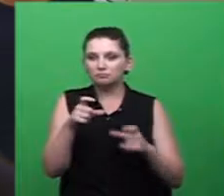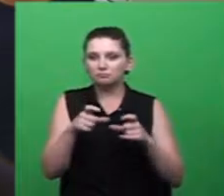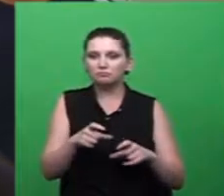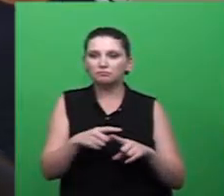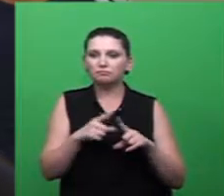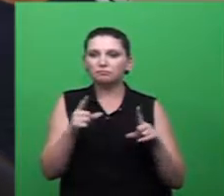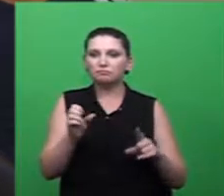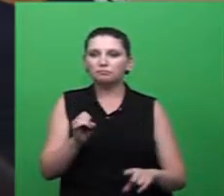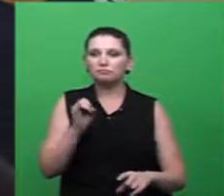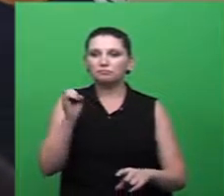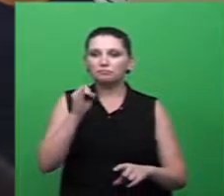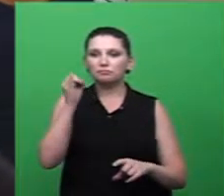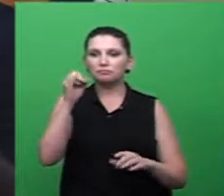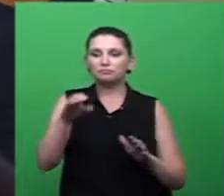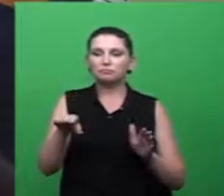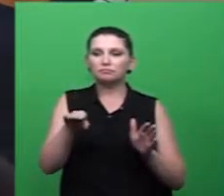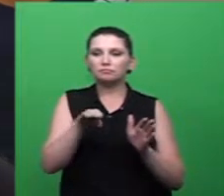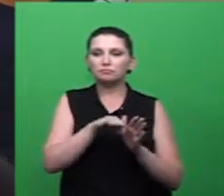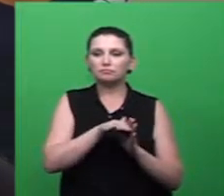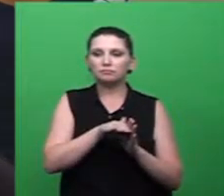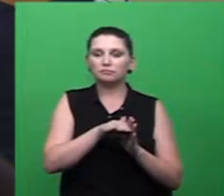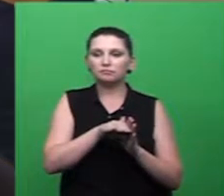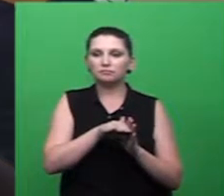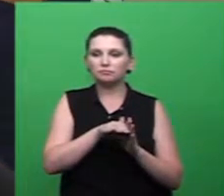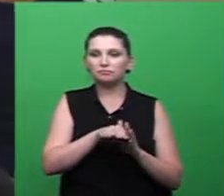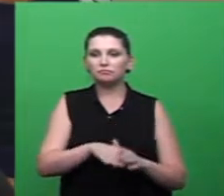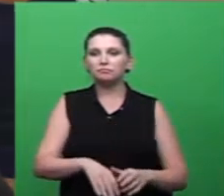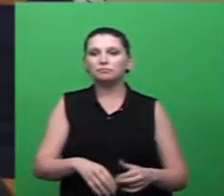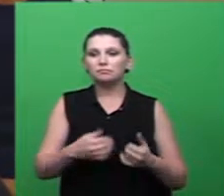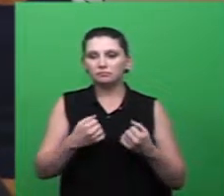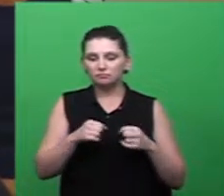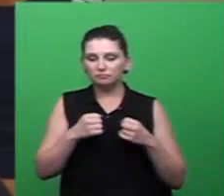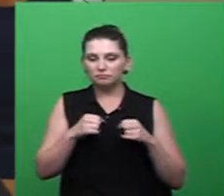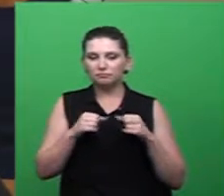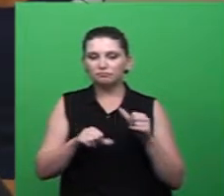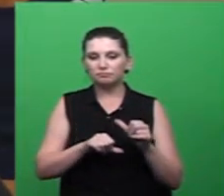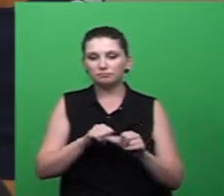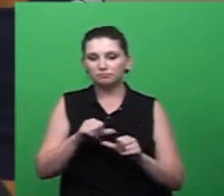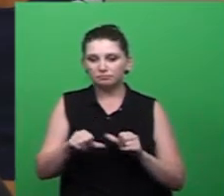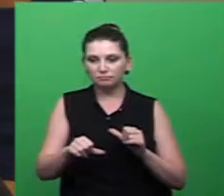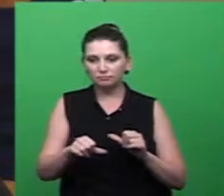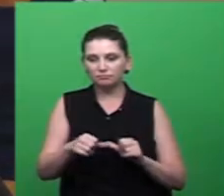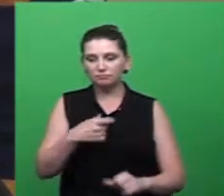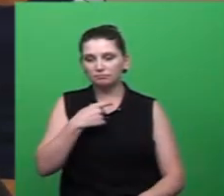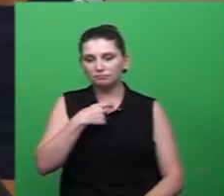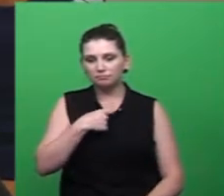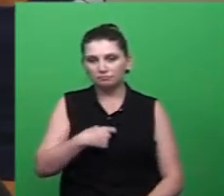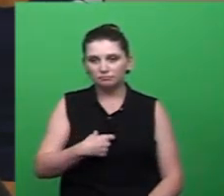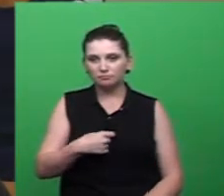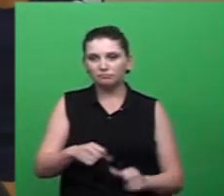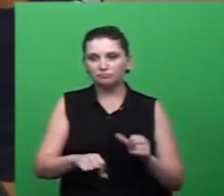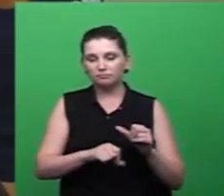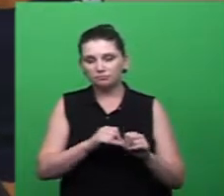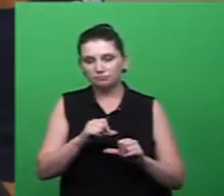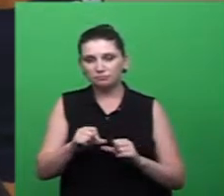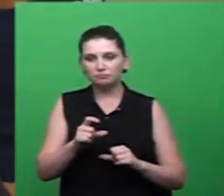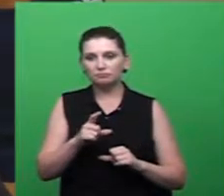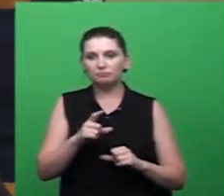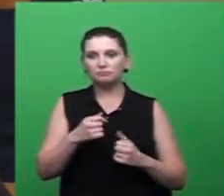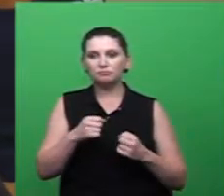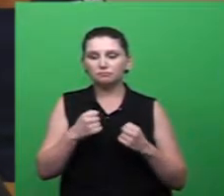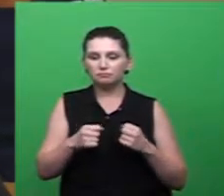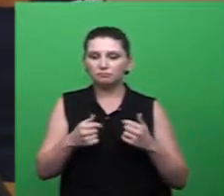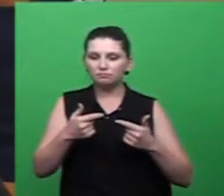é chegar, porque quem chega sempre teve que fazer uma transformação interna, teve que ter empenho, teve que disputar,